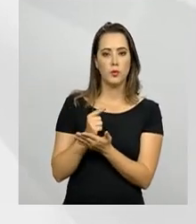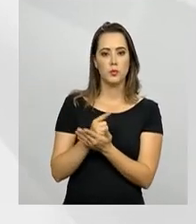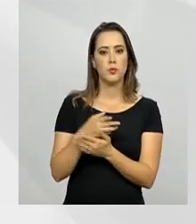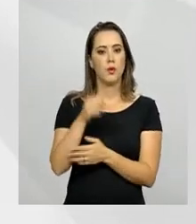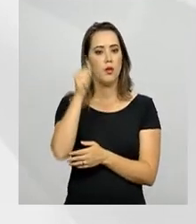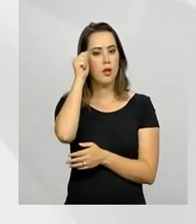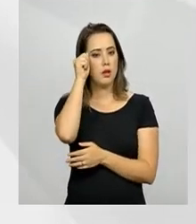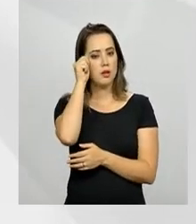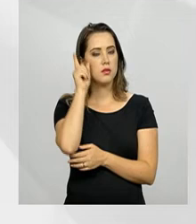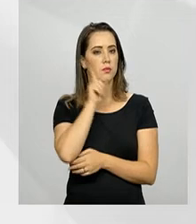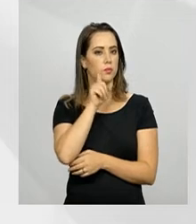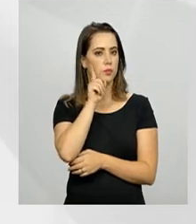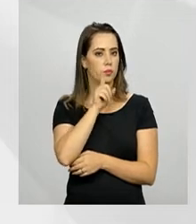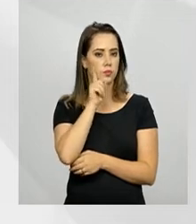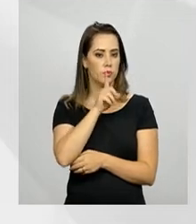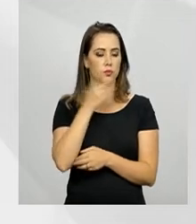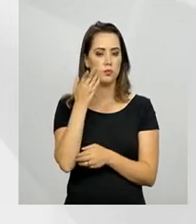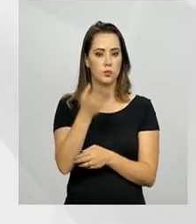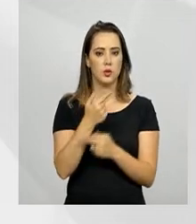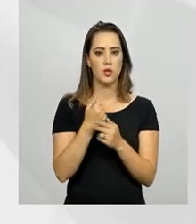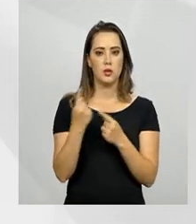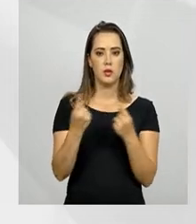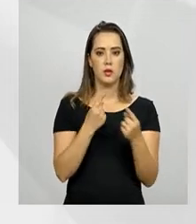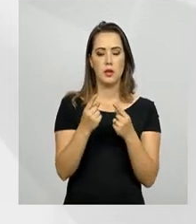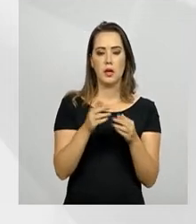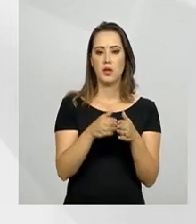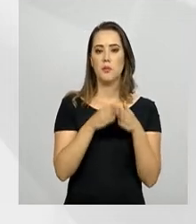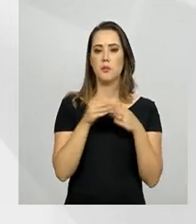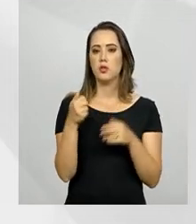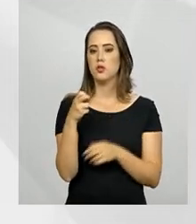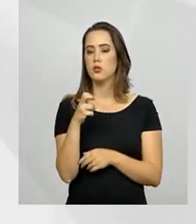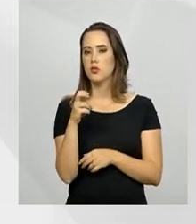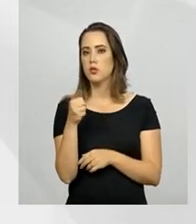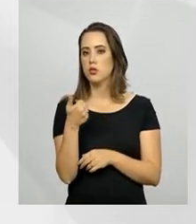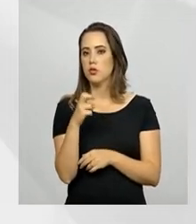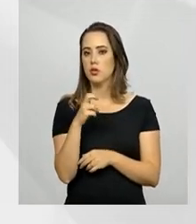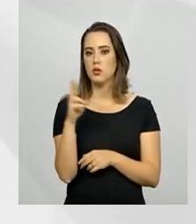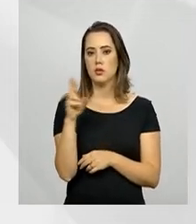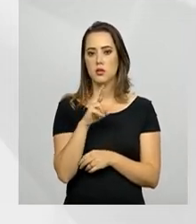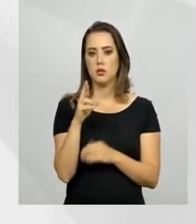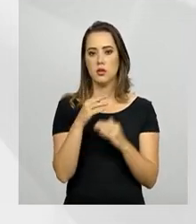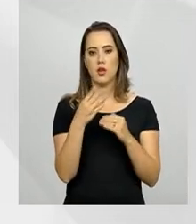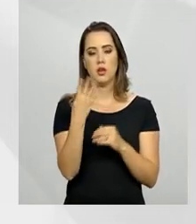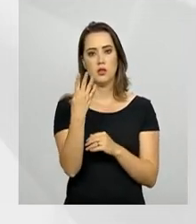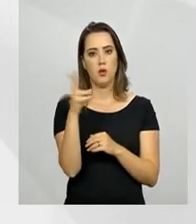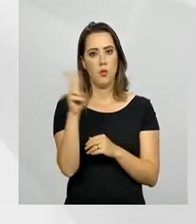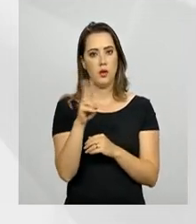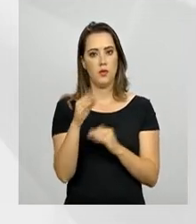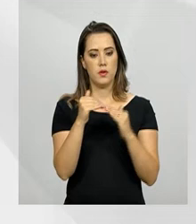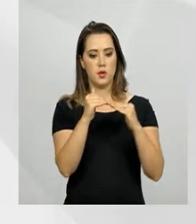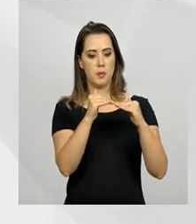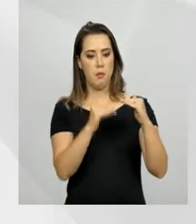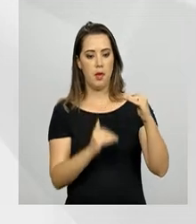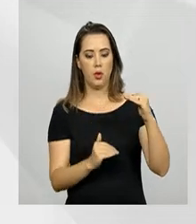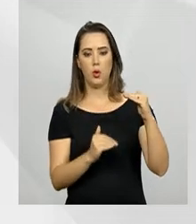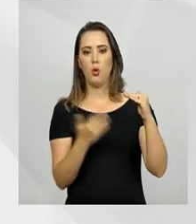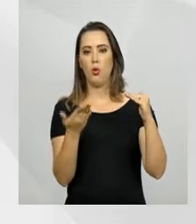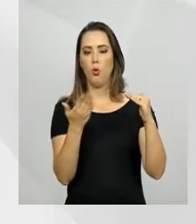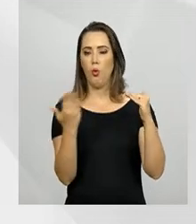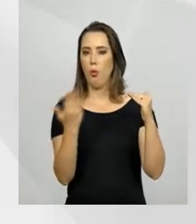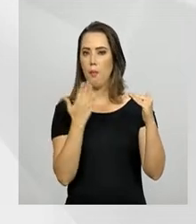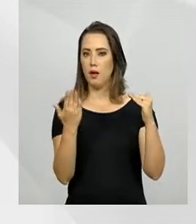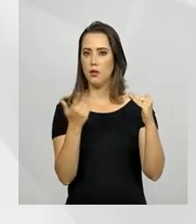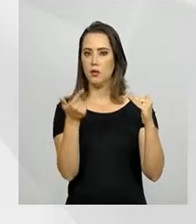e dos Estados Unidos. O despacho de cada pedido de R$ 15,00 é quatro vezes menor do que a média cobrada pelas outras